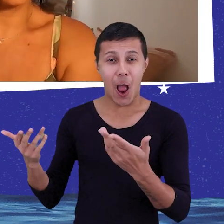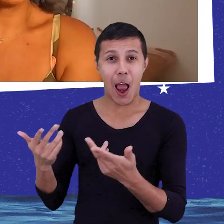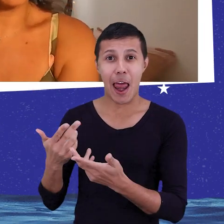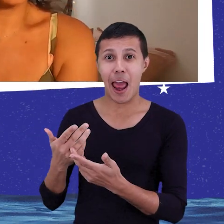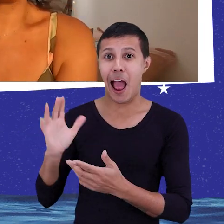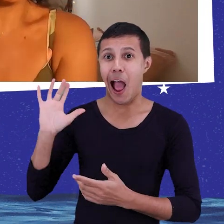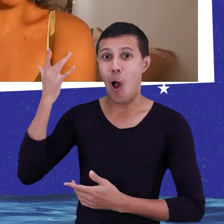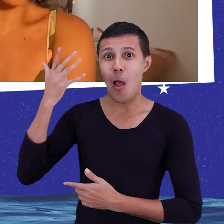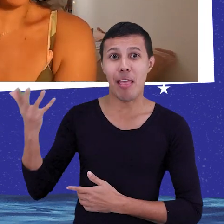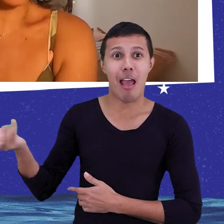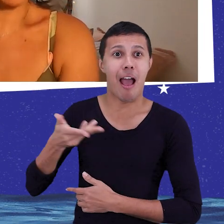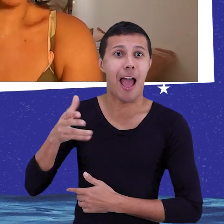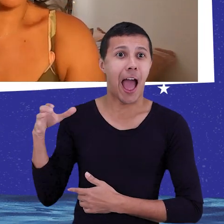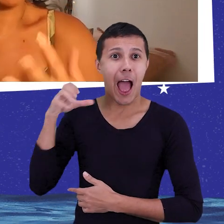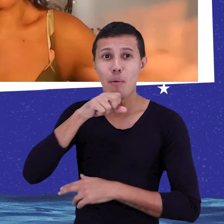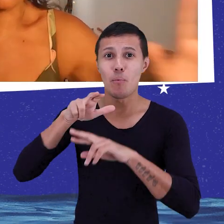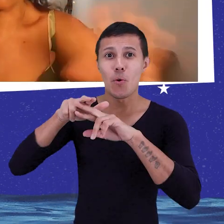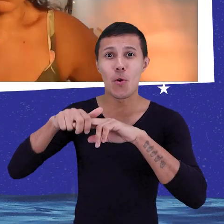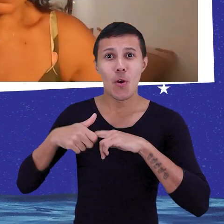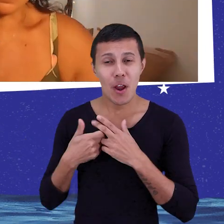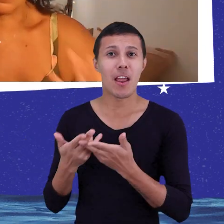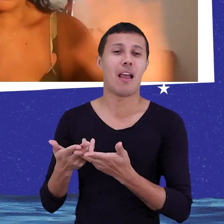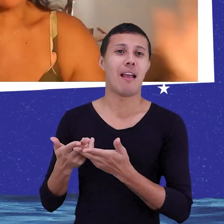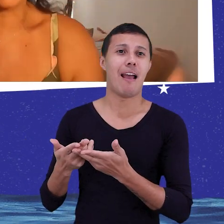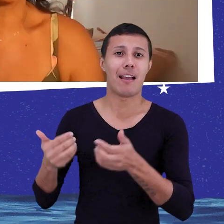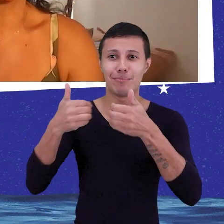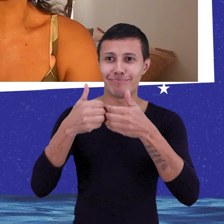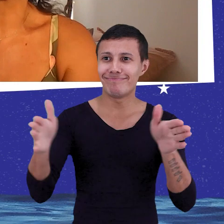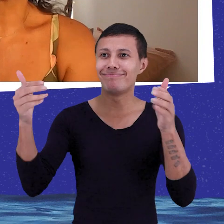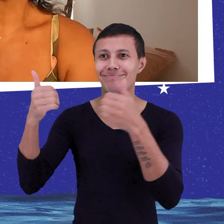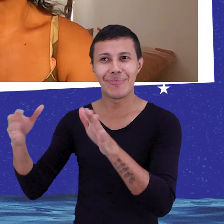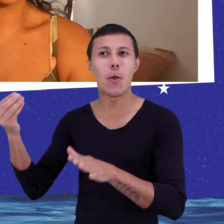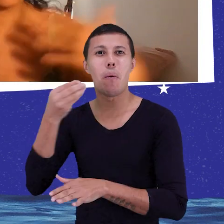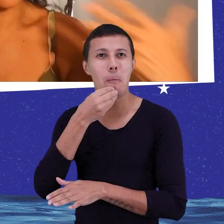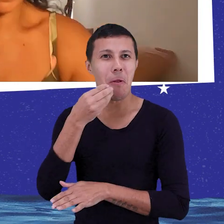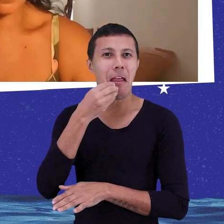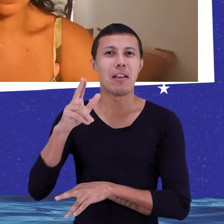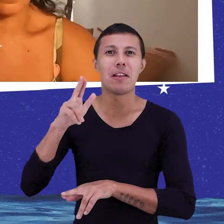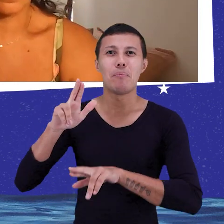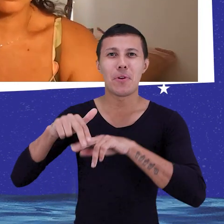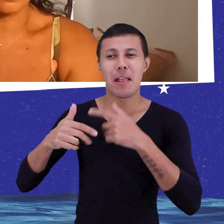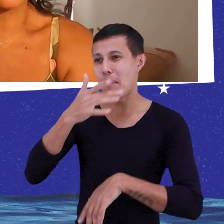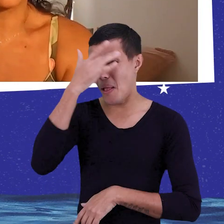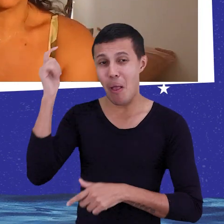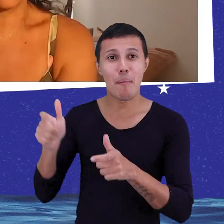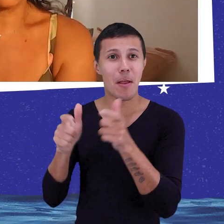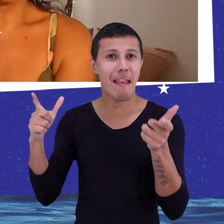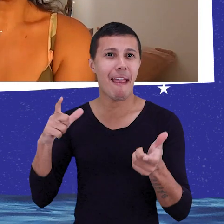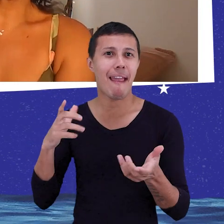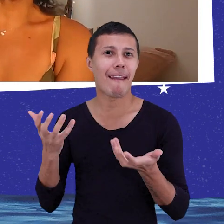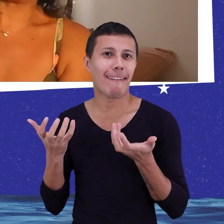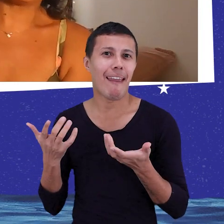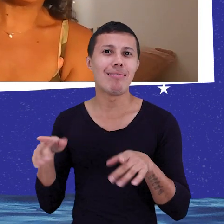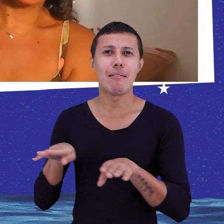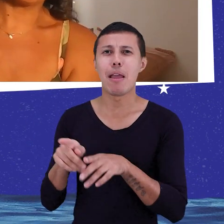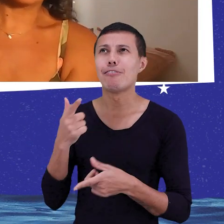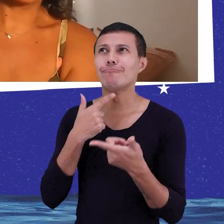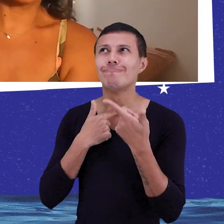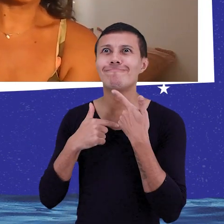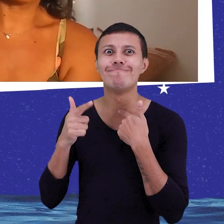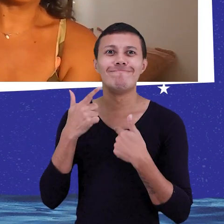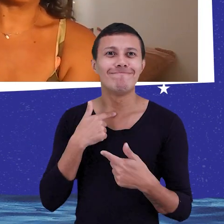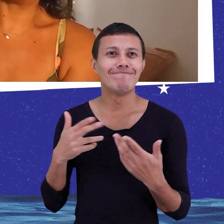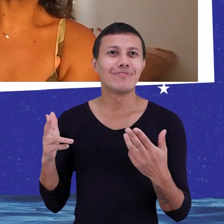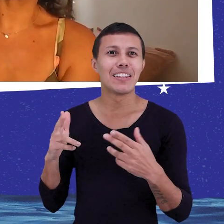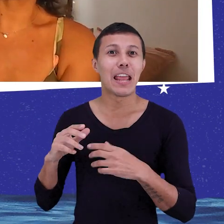com uma agilidade muito grande, justamente porque as portas estão todas sempre abertas porque as pessoas querem, né? Elas desejam. E a